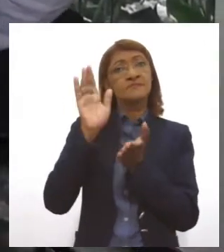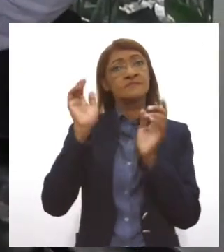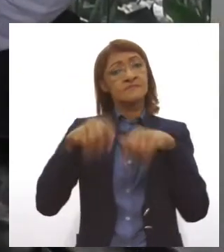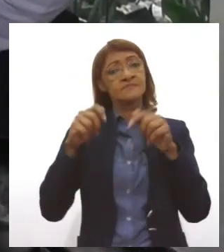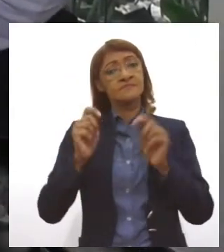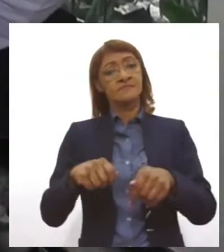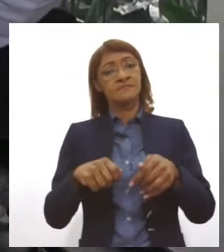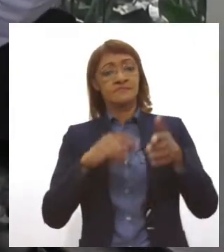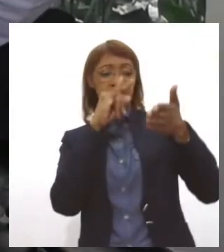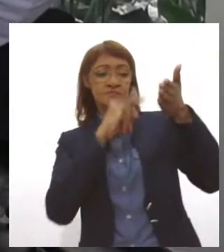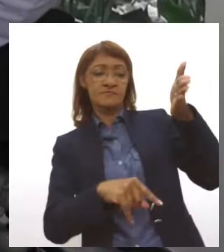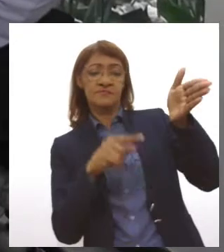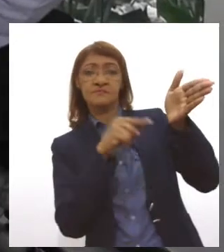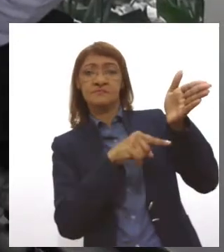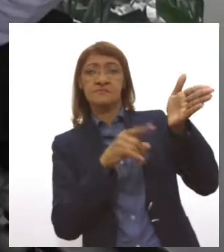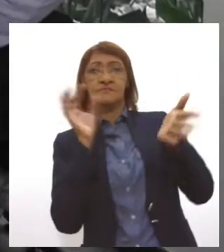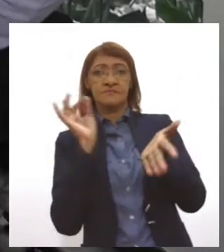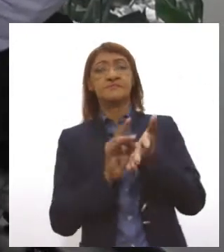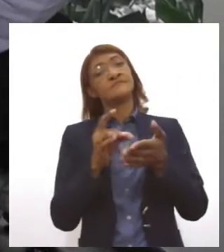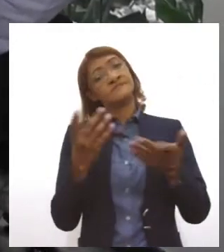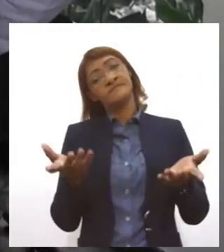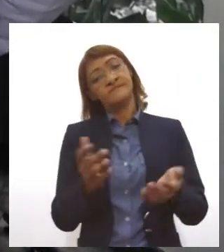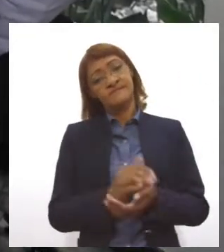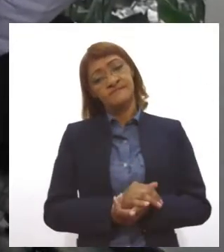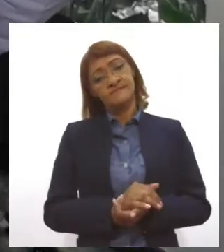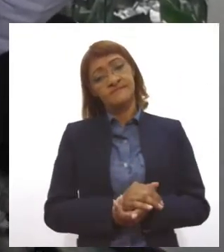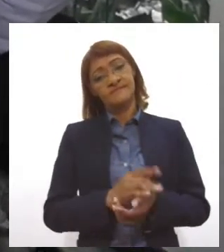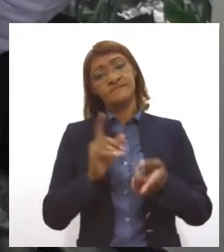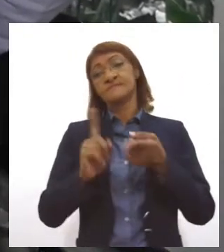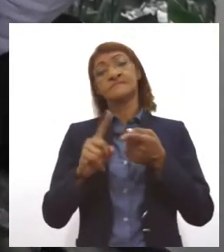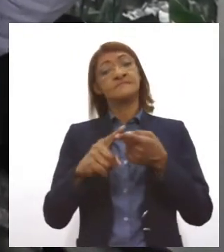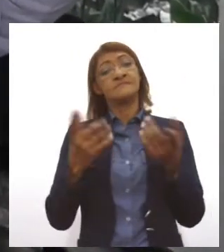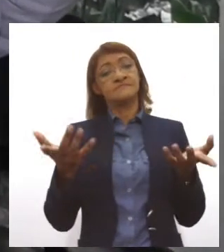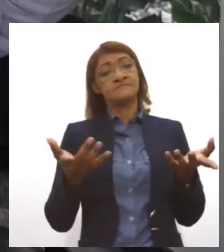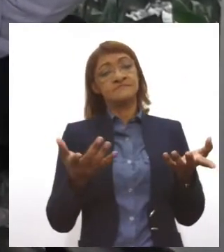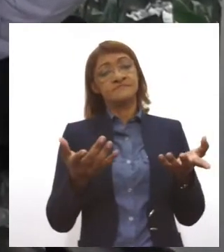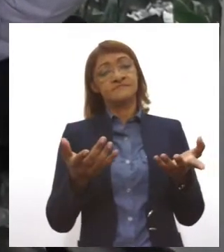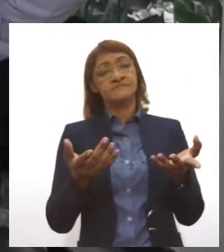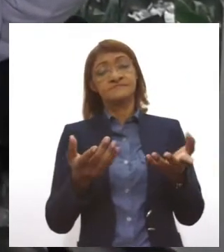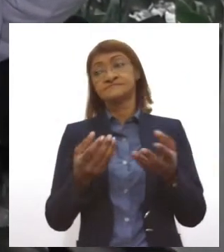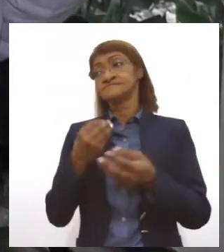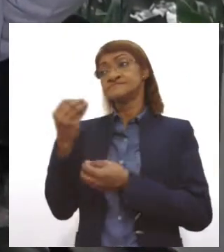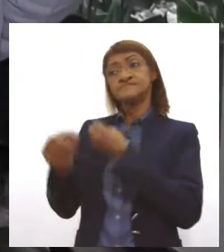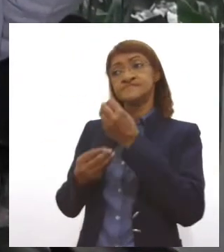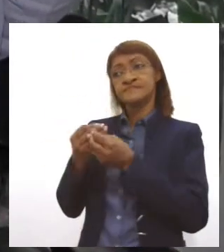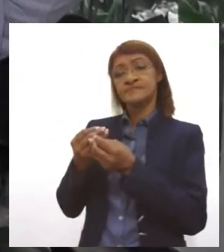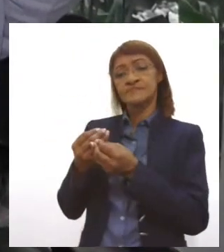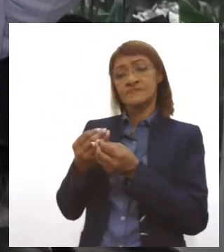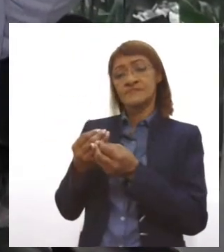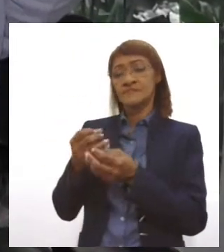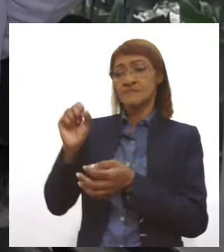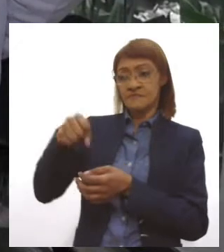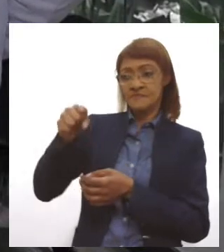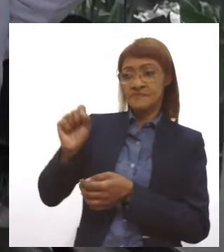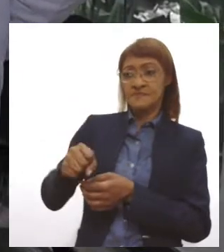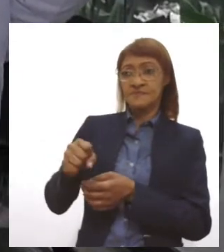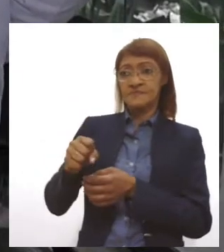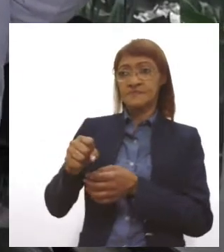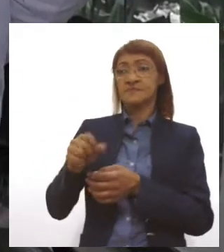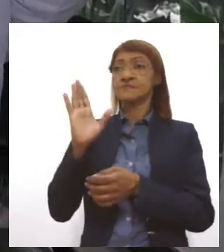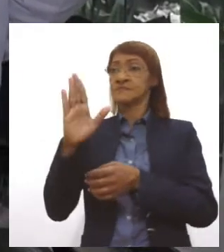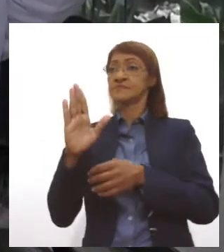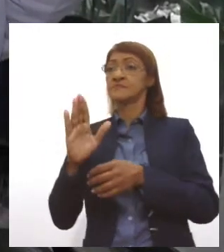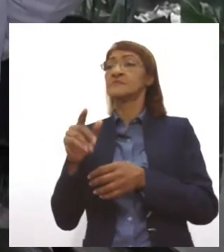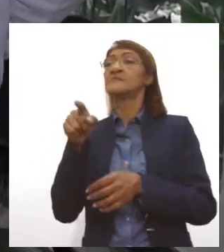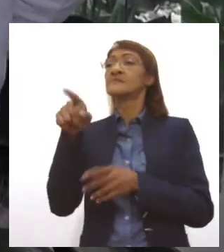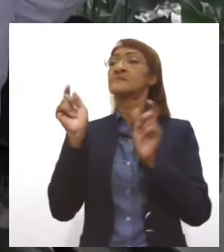que aquele documento é uma cópia original. Bem assim também, Aline, só para aumentar aqui, é também a questão do reconhecimento de firma. Você